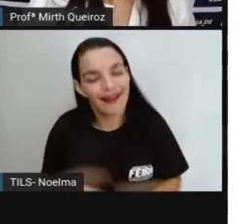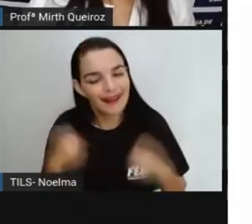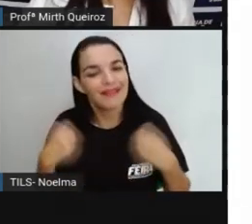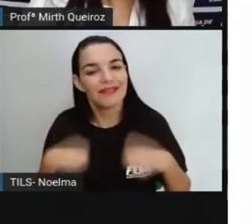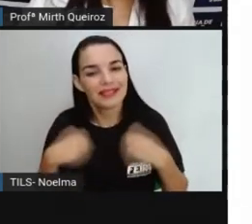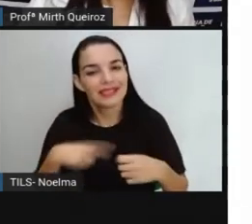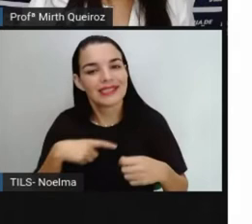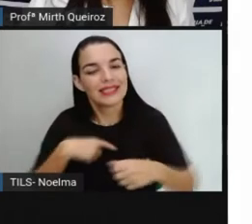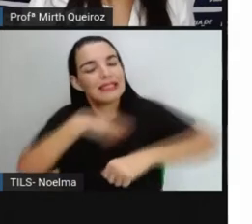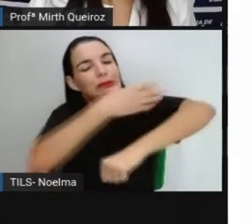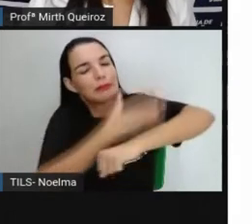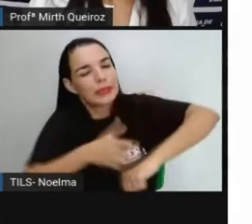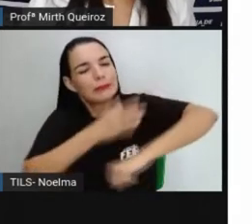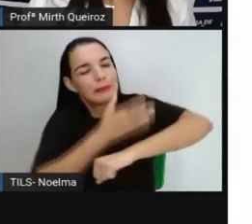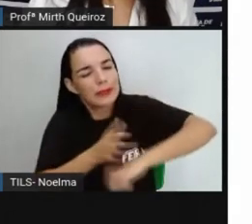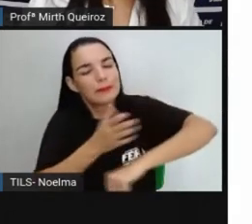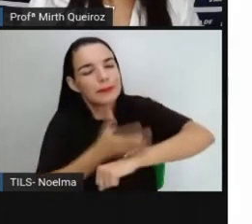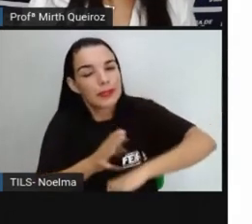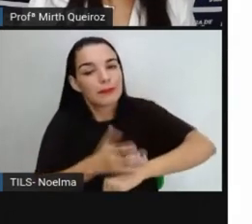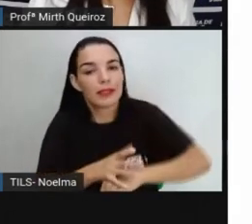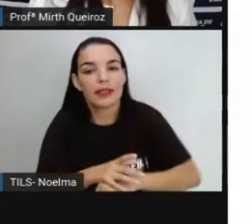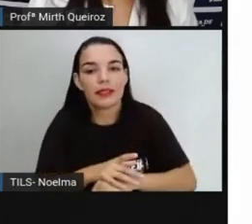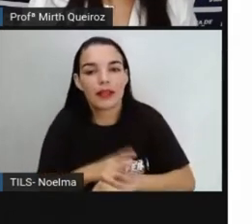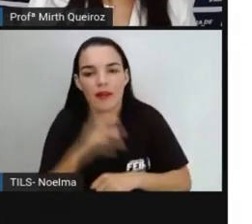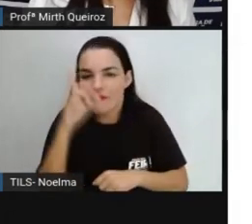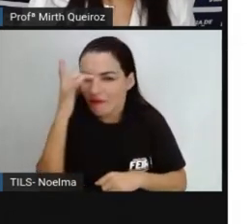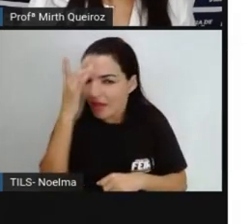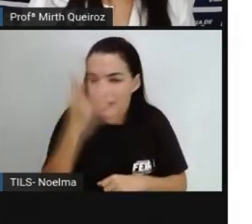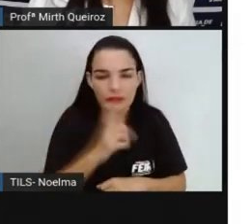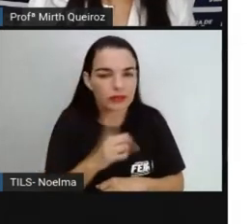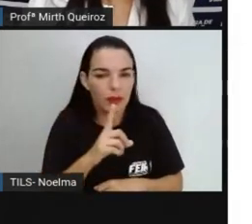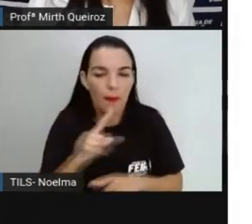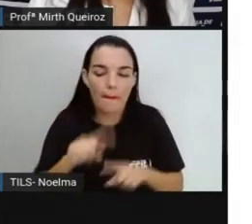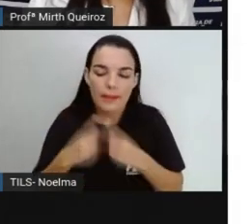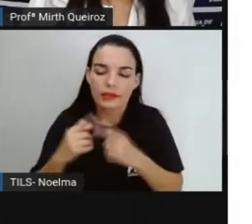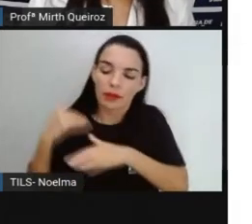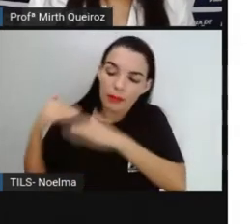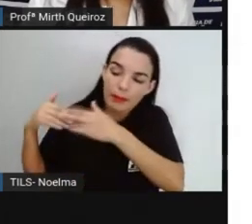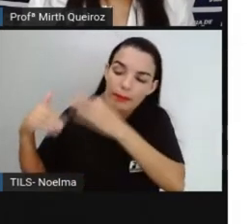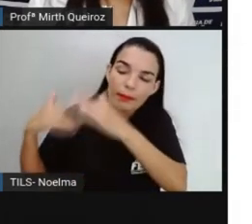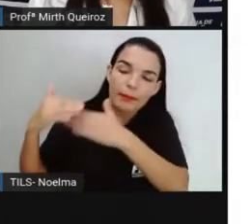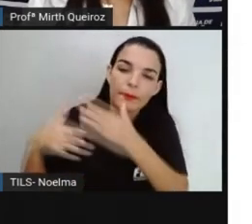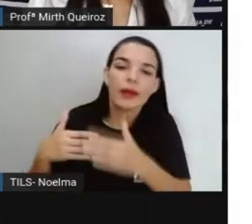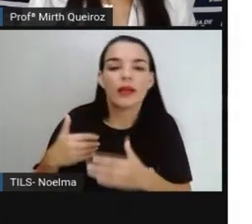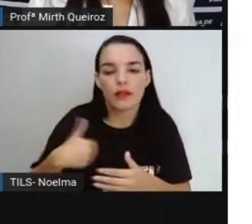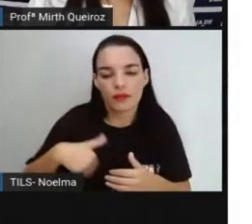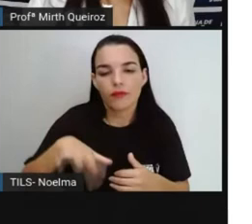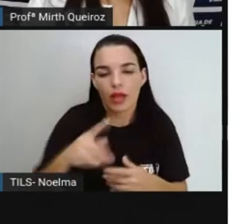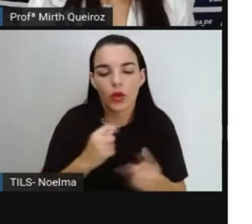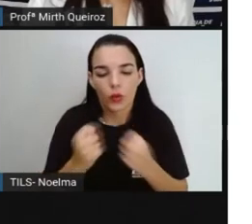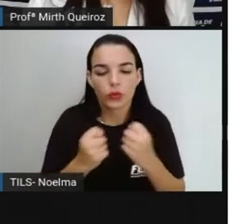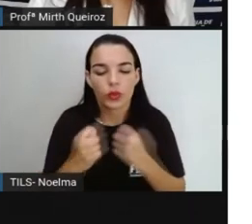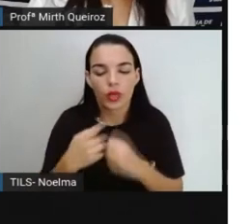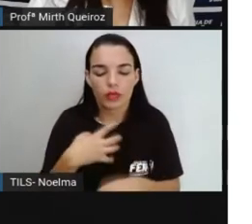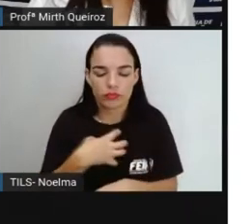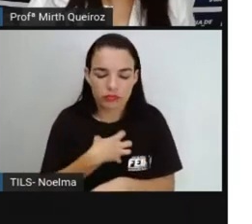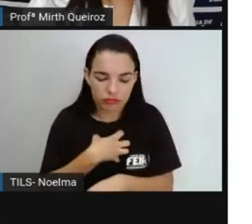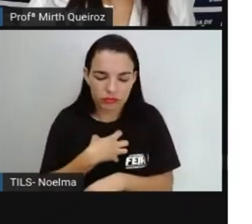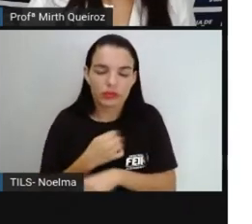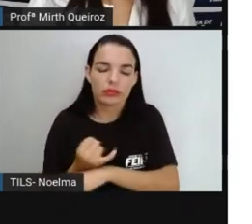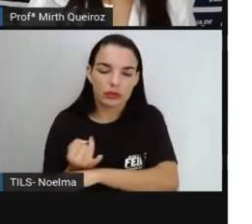não é algo fácil, né Mas a gente com o tempo, a gente vai amadurecendo E a gente vai aprendendo a controlar esse sentimento Essas